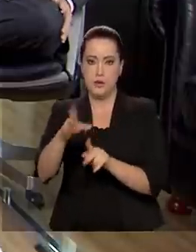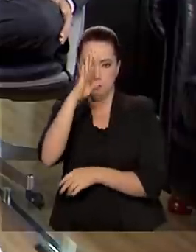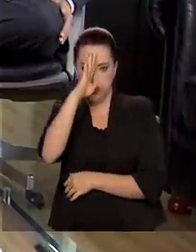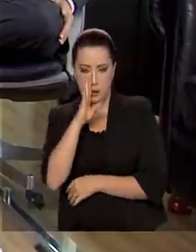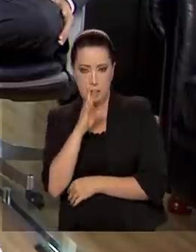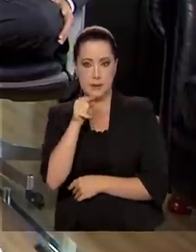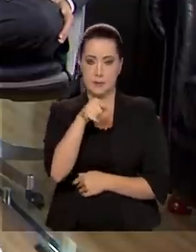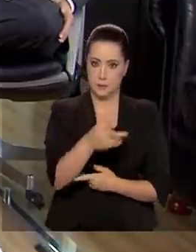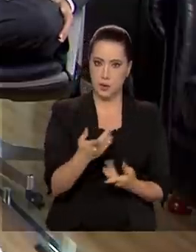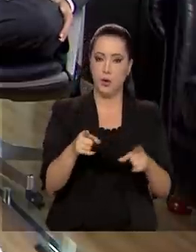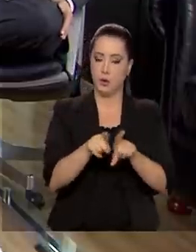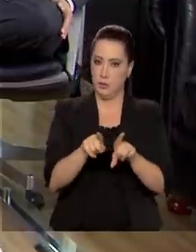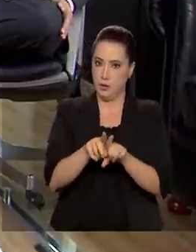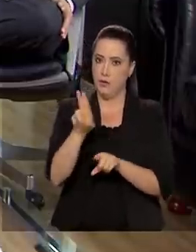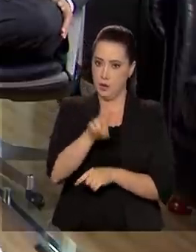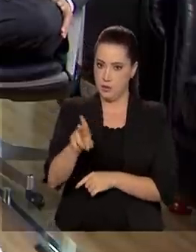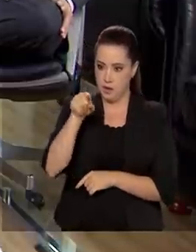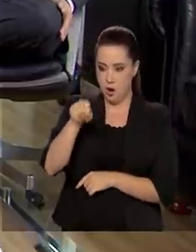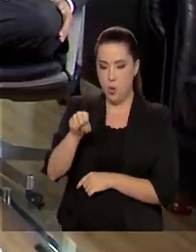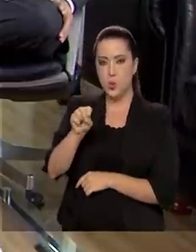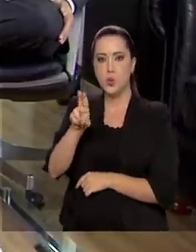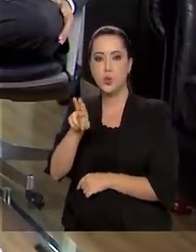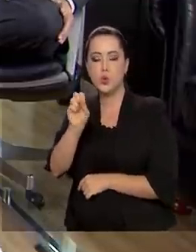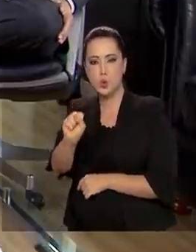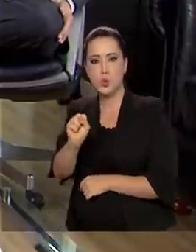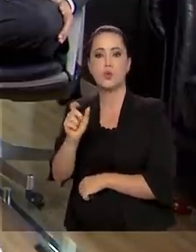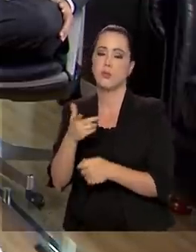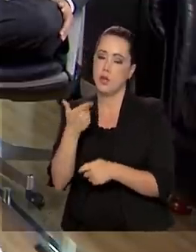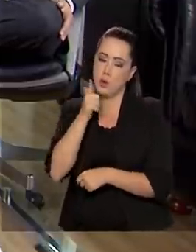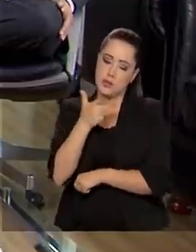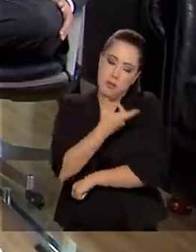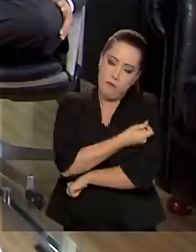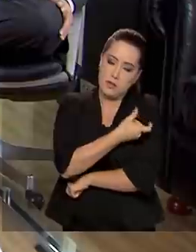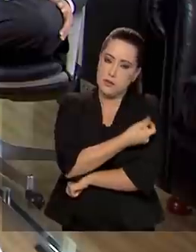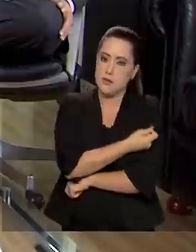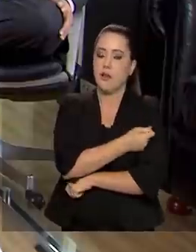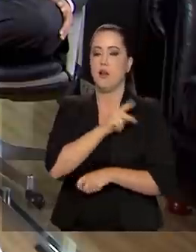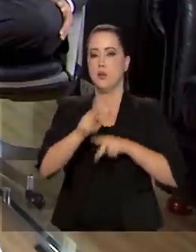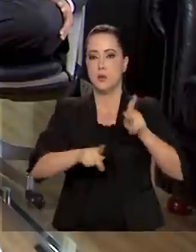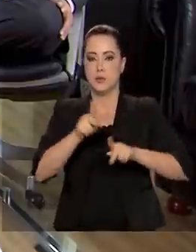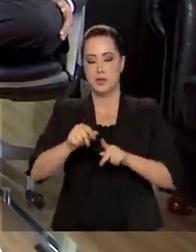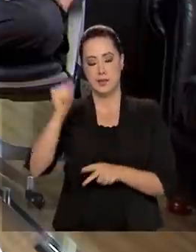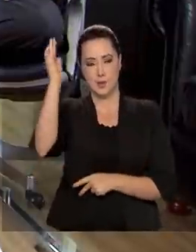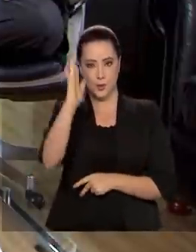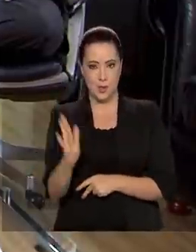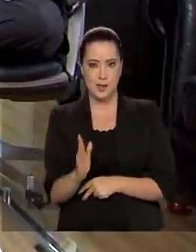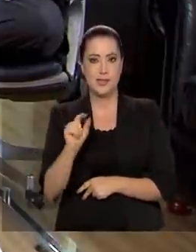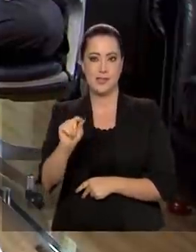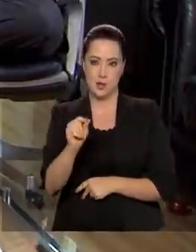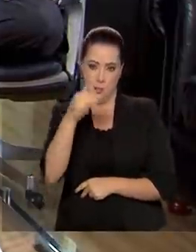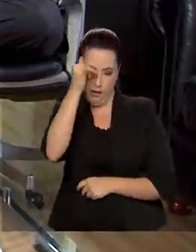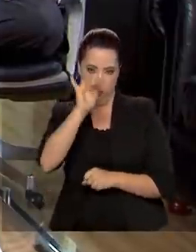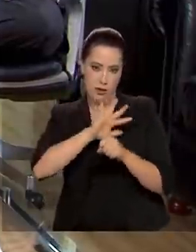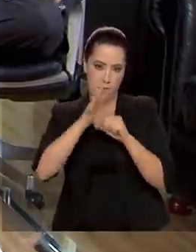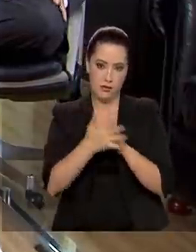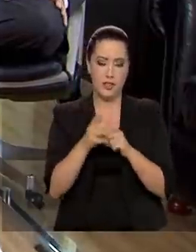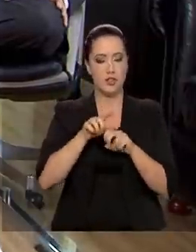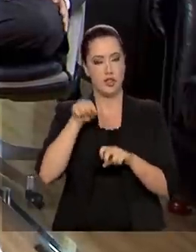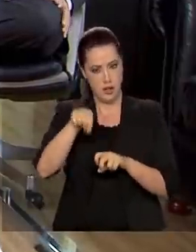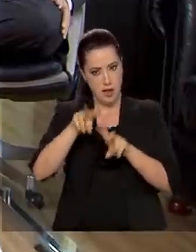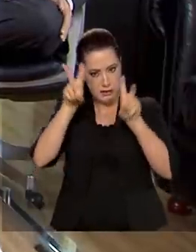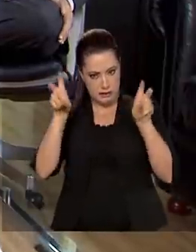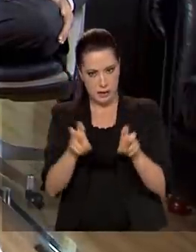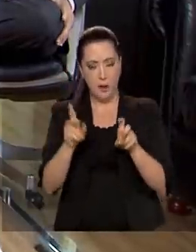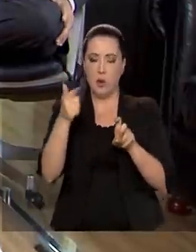Ministério da Saúde vai utilizar para vacinar a população brasileira contra a Covid-19. Sobre este e outros assuntos,